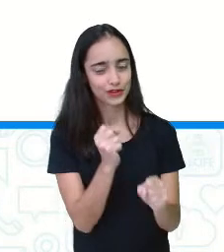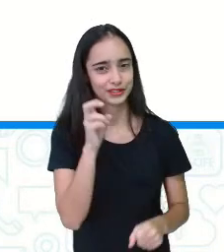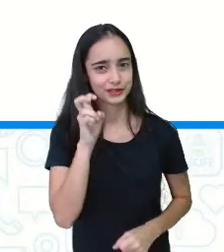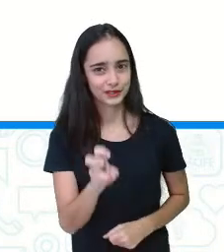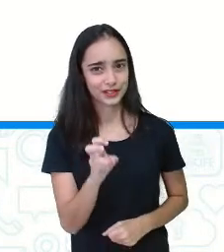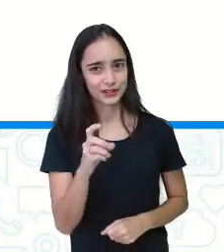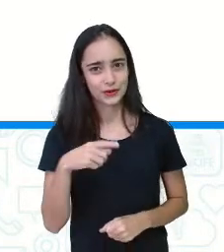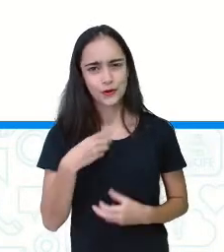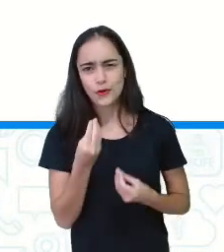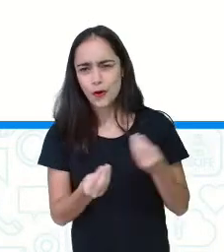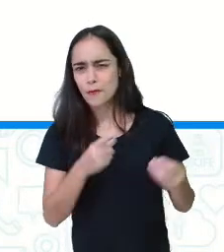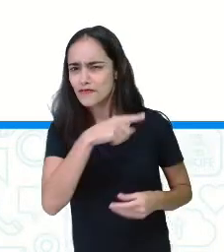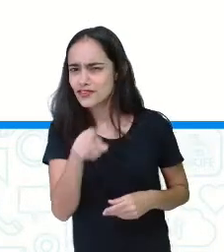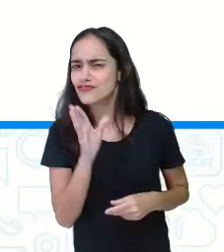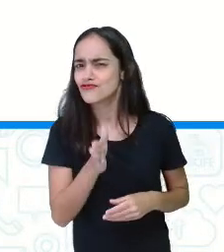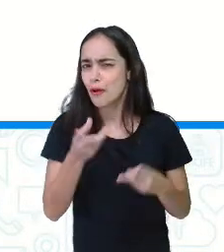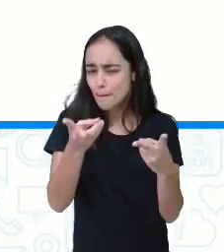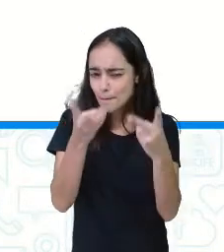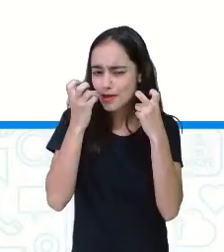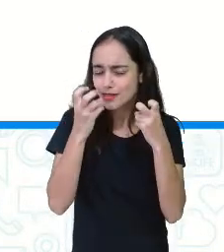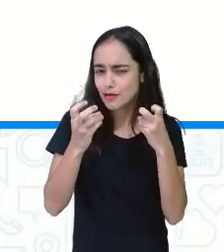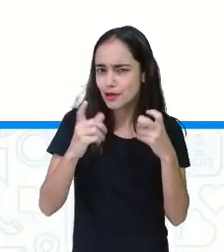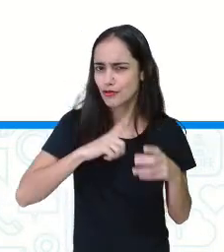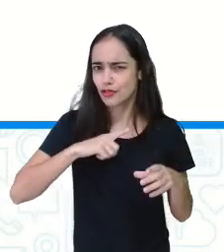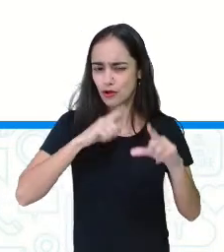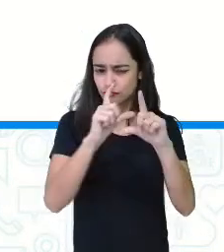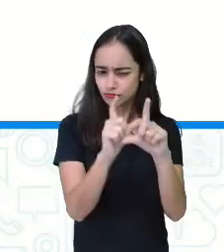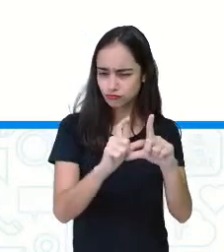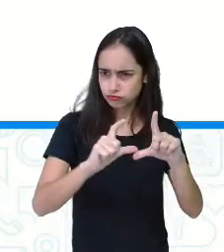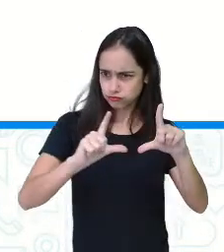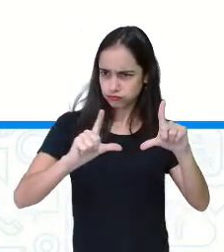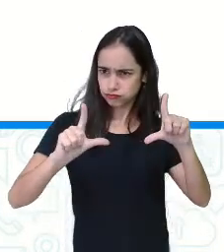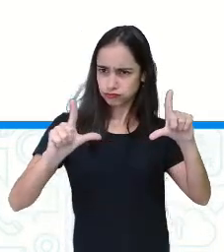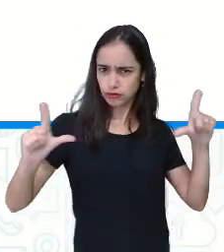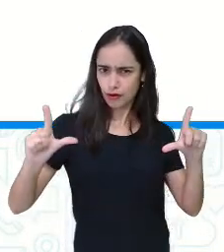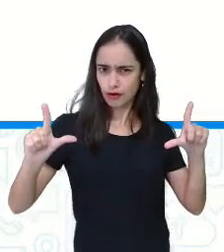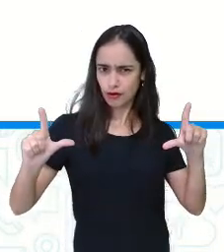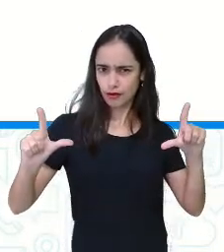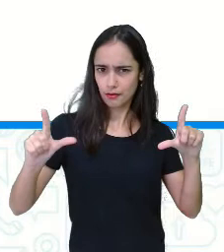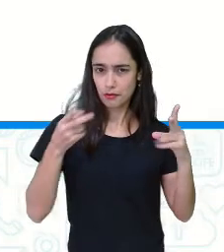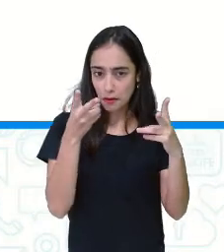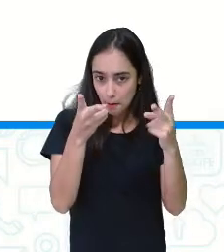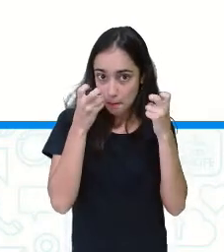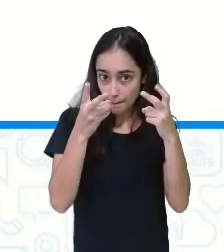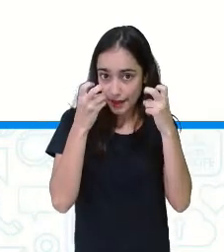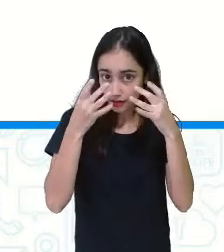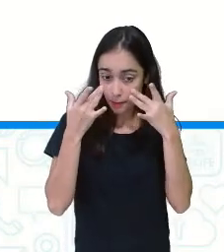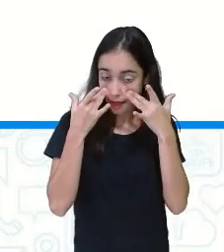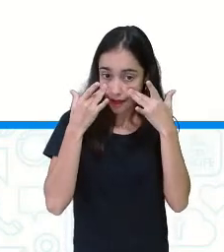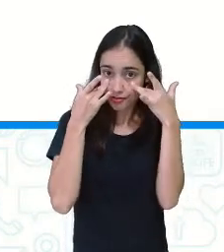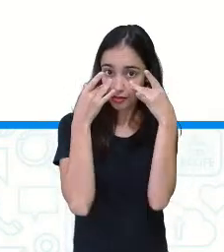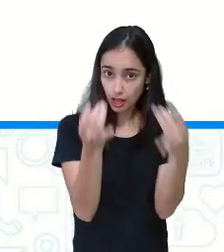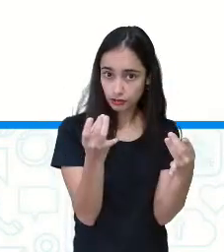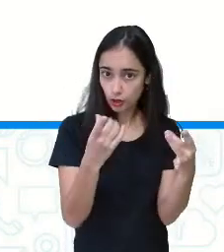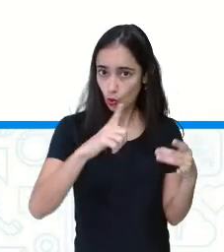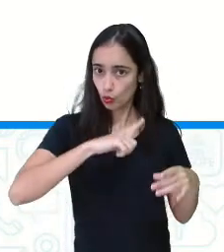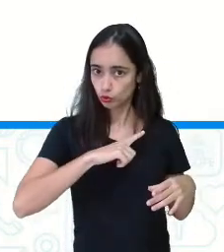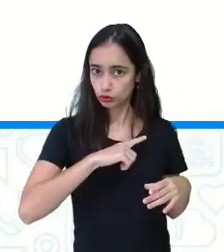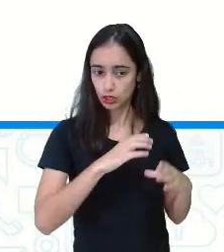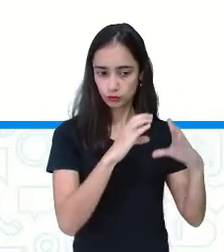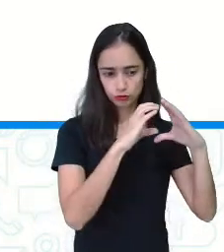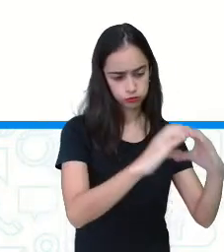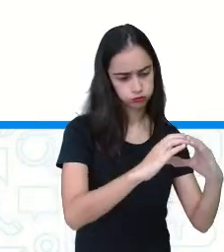percebendo aí, é uma cartelinha, tá? Com uma tirinha. Percebam, prestem atenção que tem 5